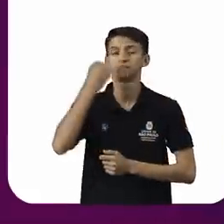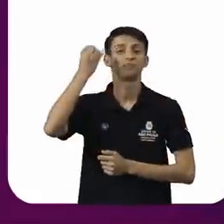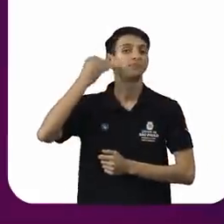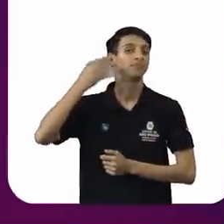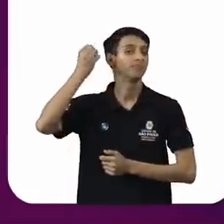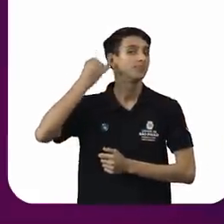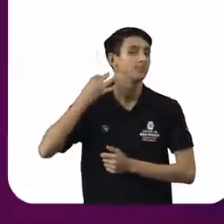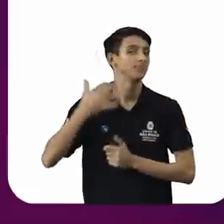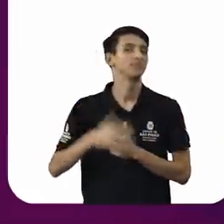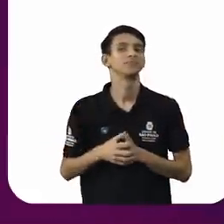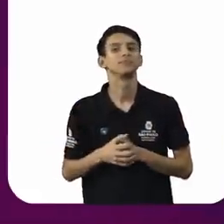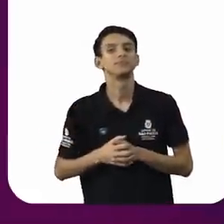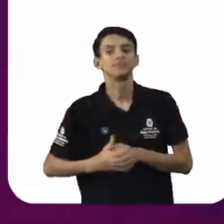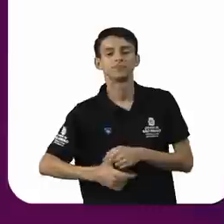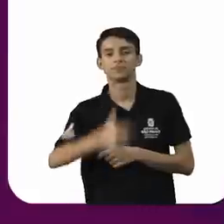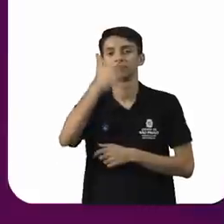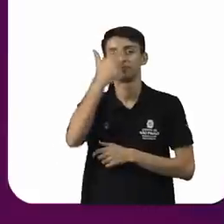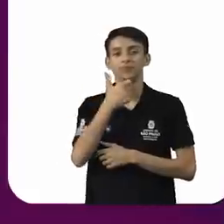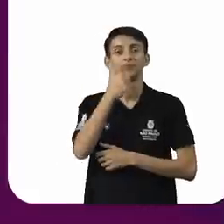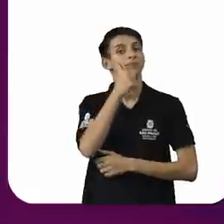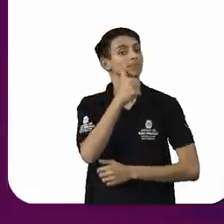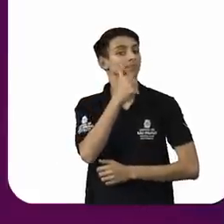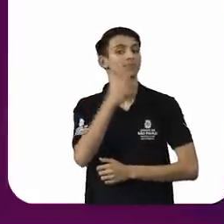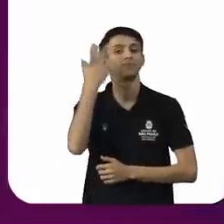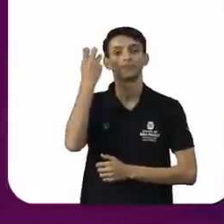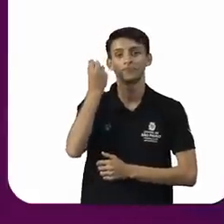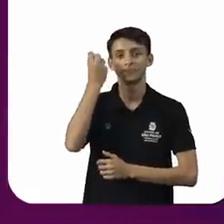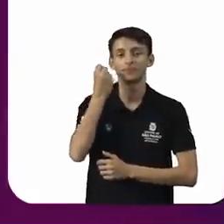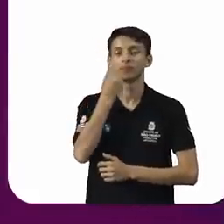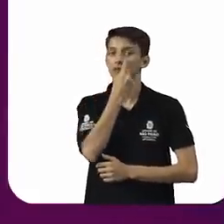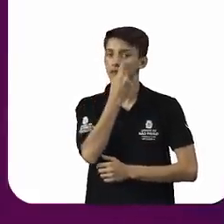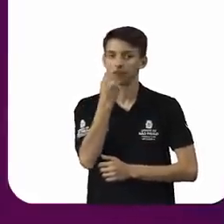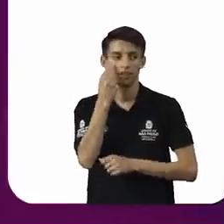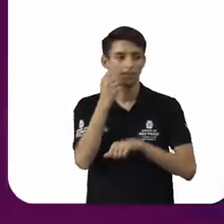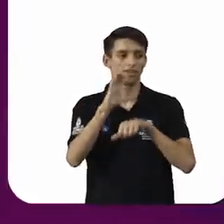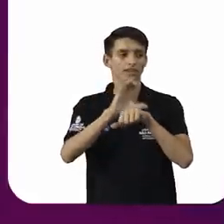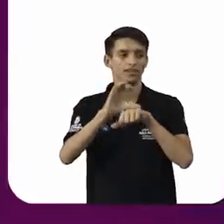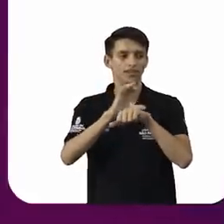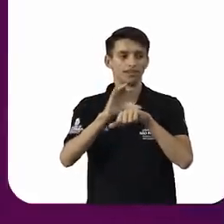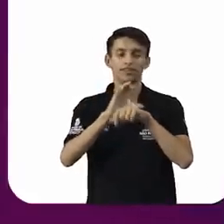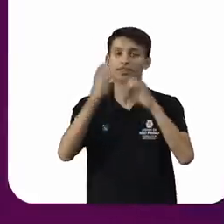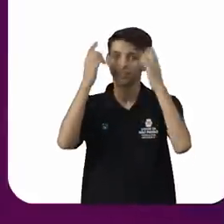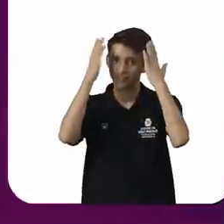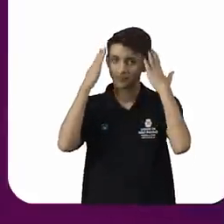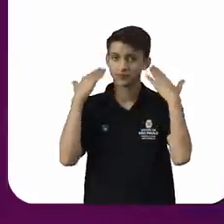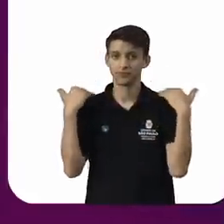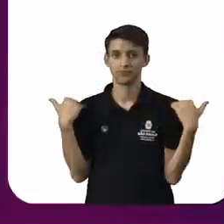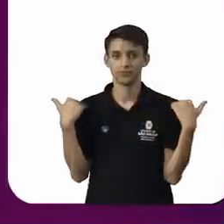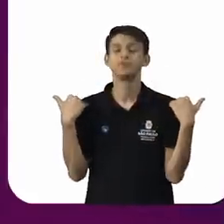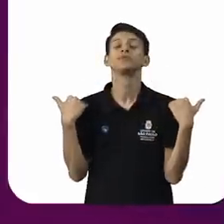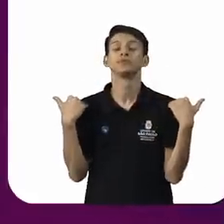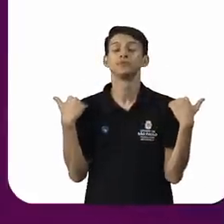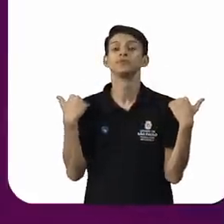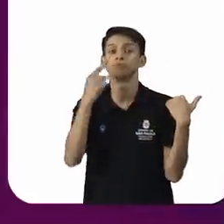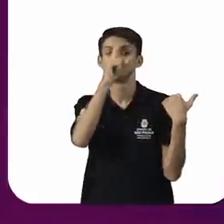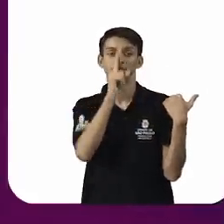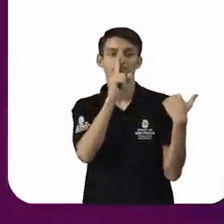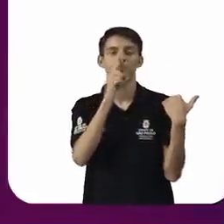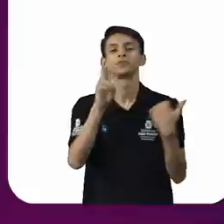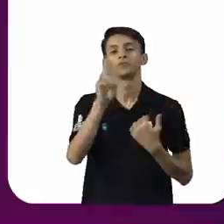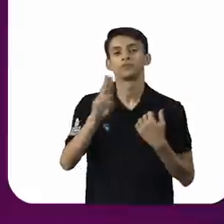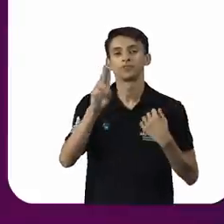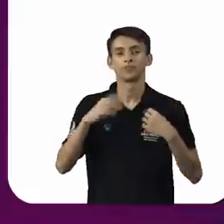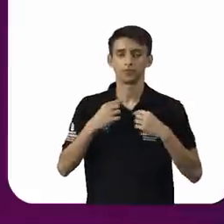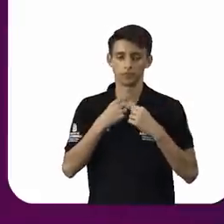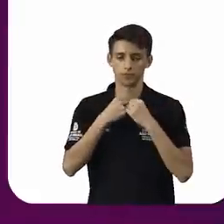autodescrição. Eu sou uma mulher branca, de olhos castanhos, cabelos loiros de comprimento médio, e estou usando uma